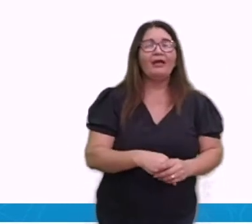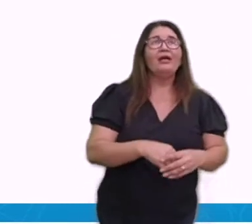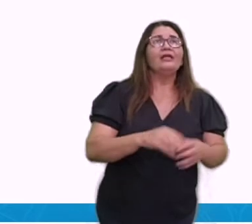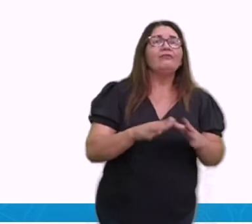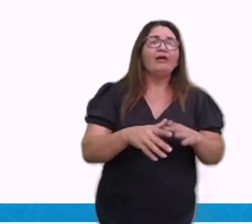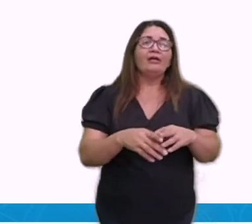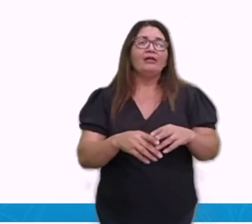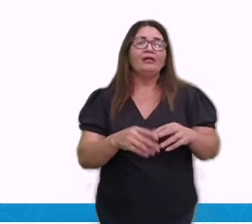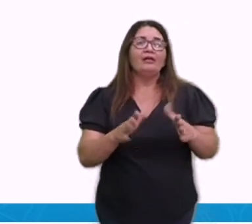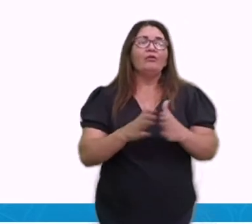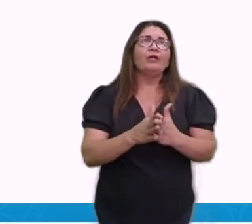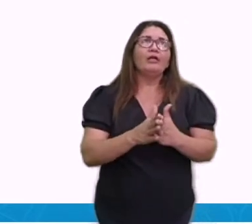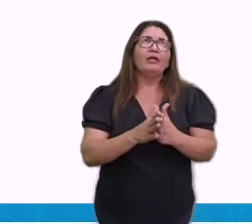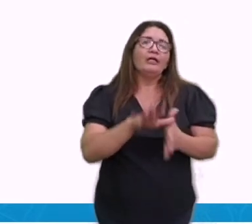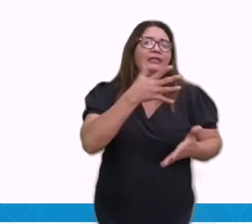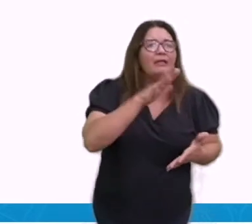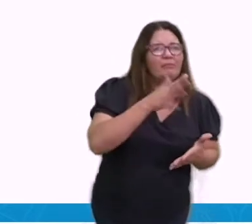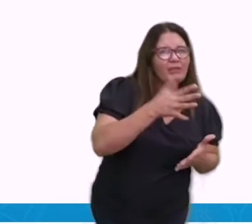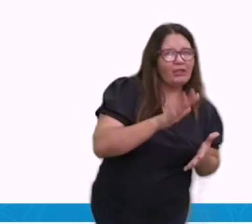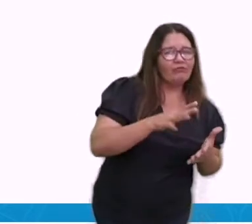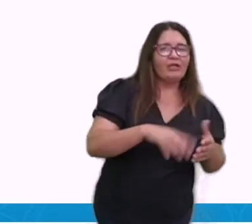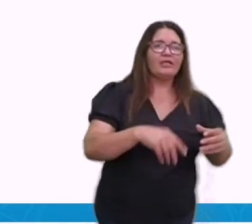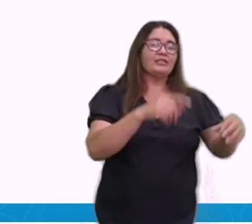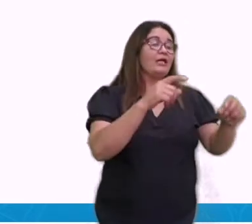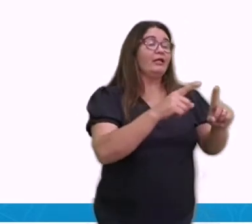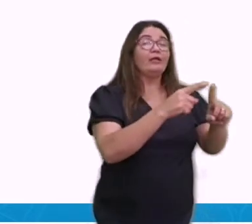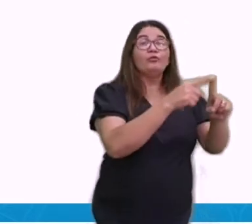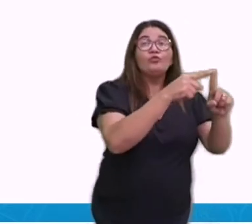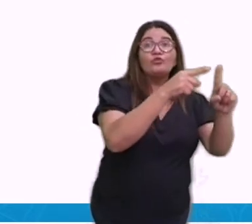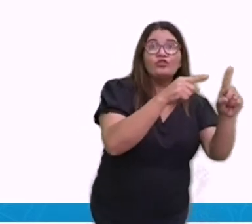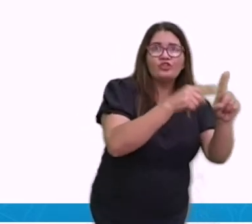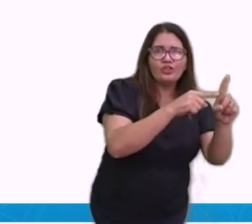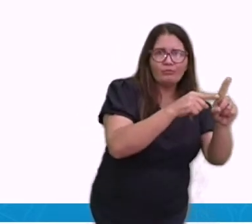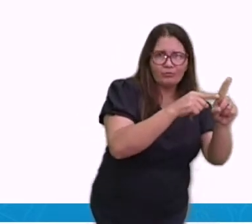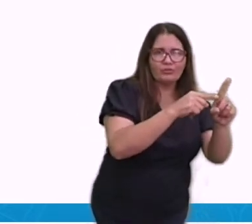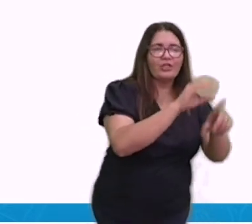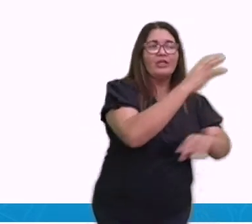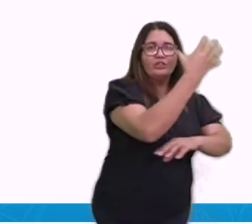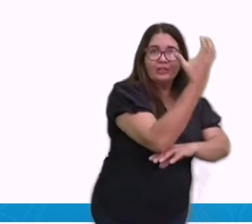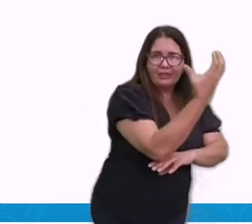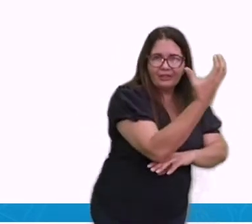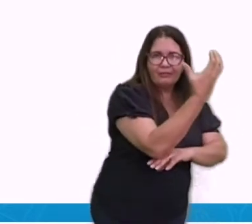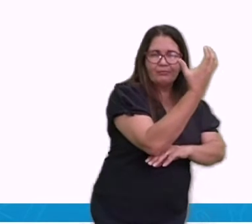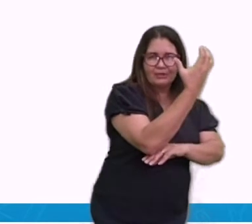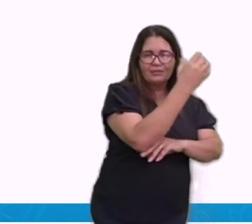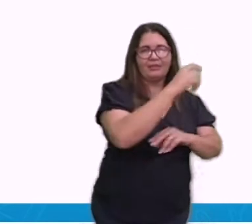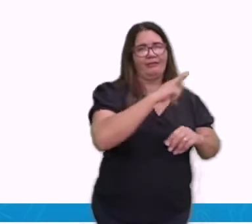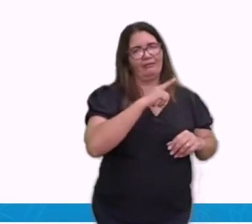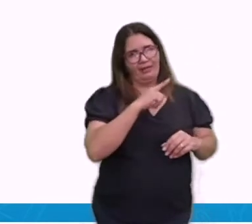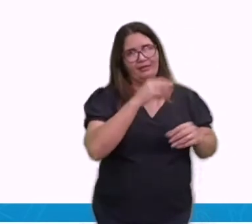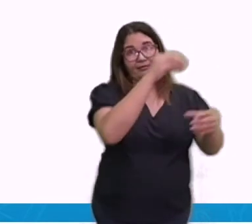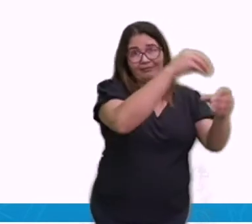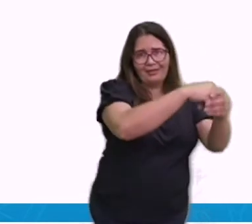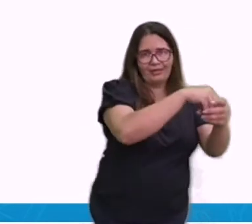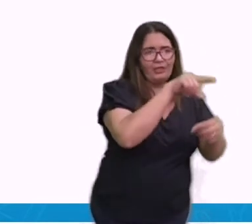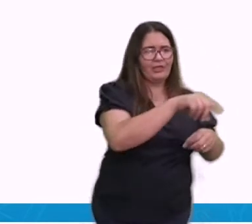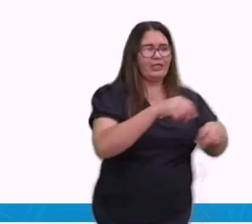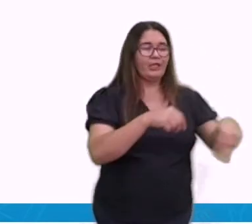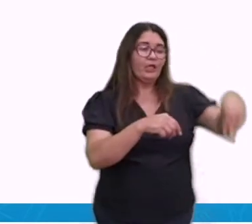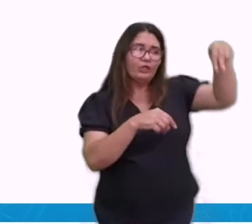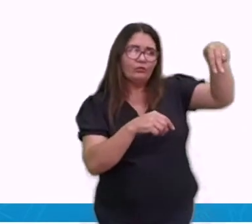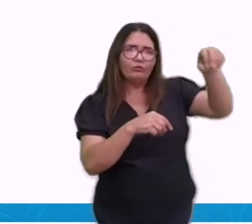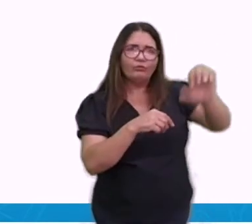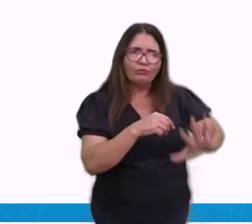definir vários tipos de clima. Então, os climas são bem diferenciados. Tem muita seca, a seca é